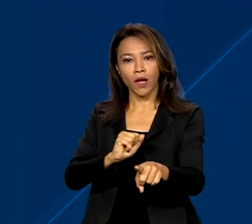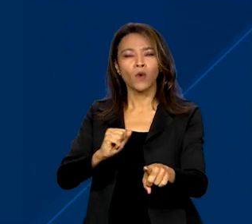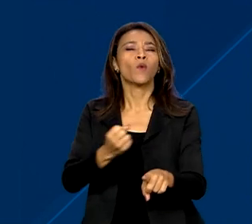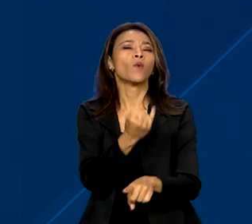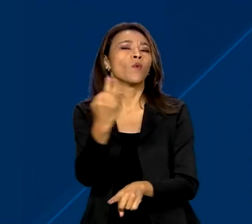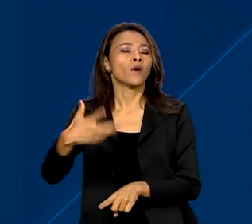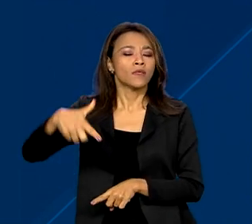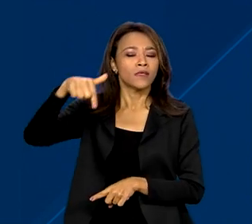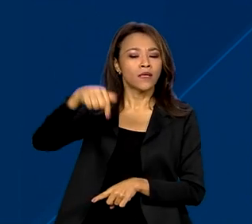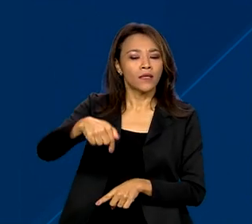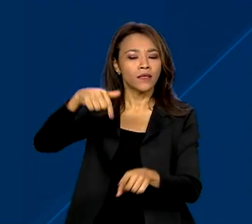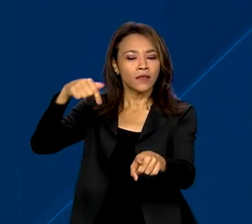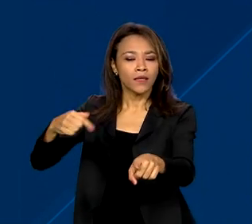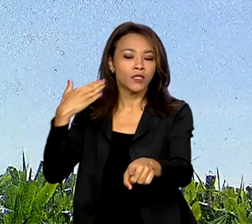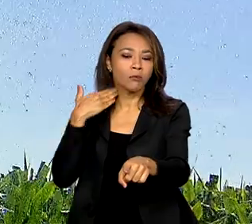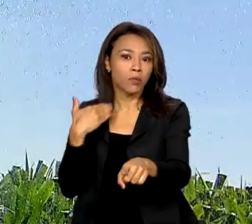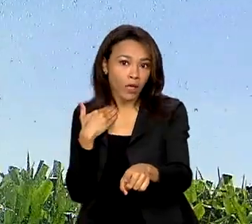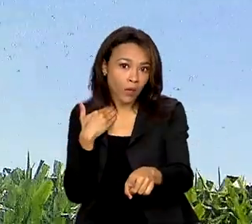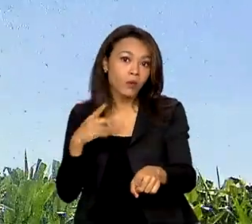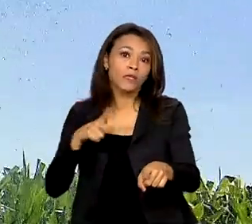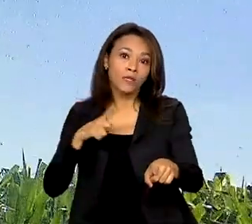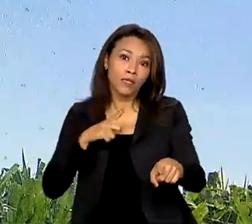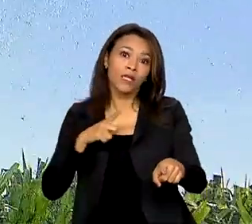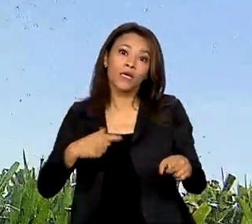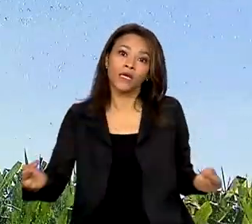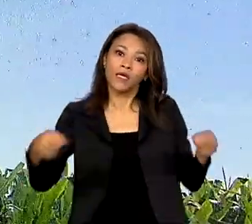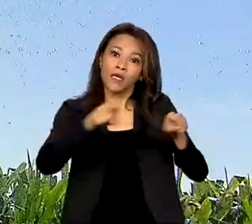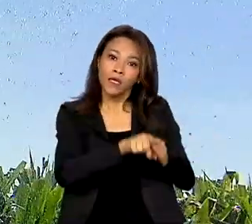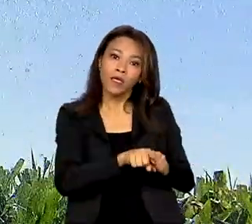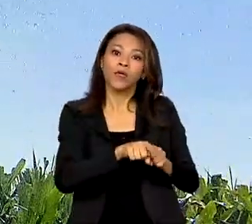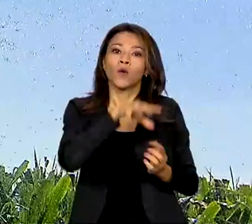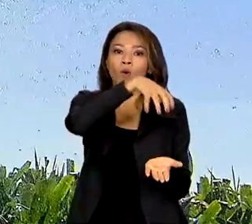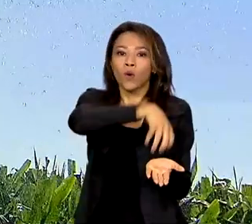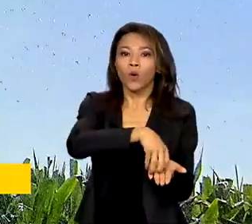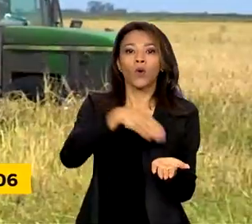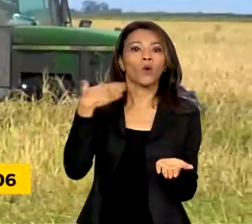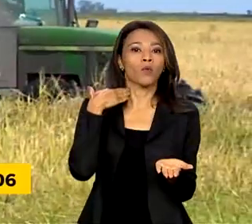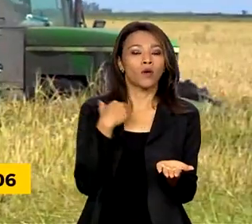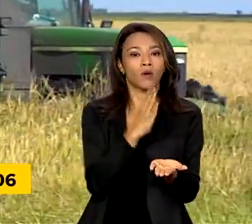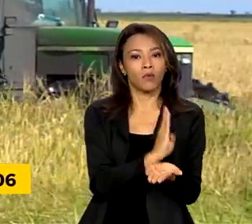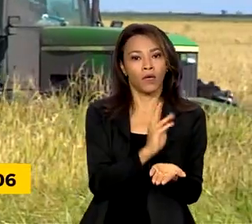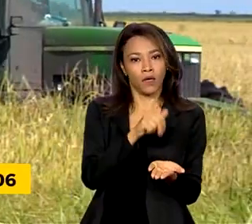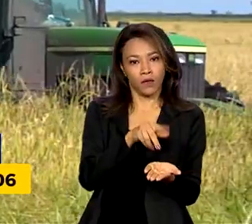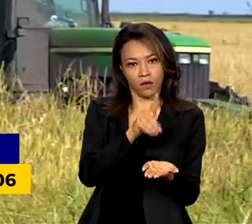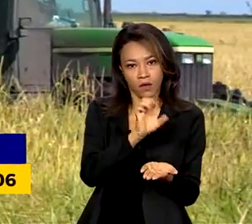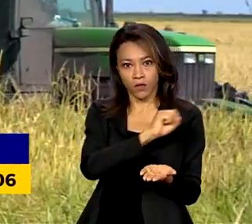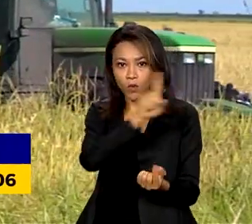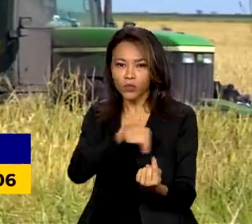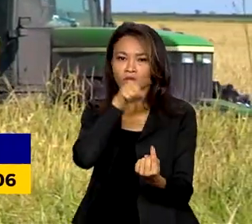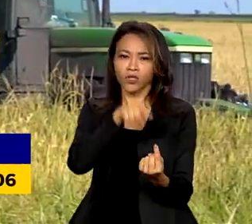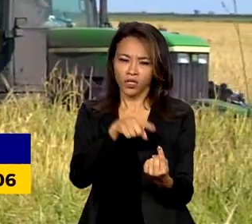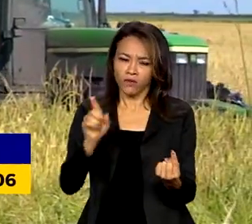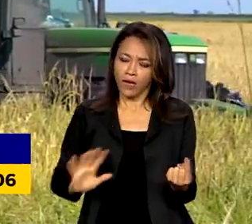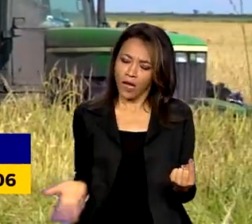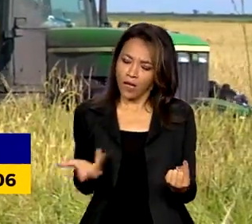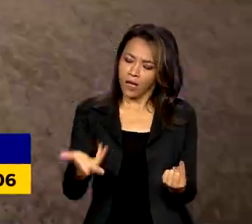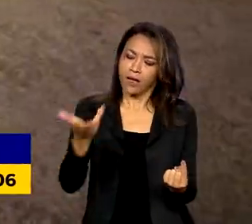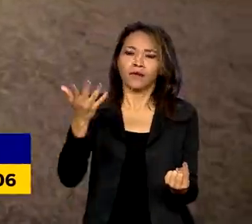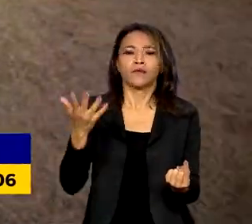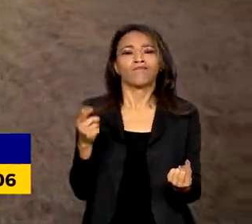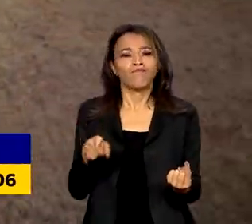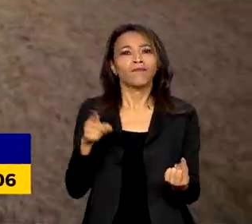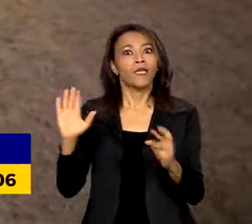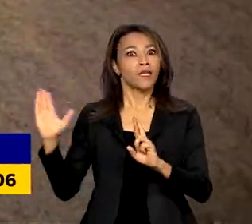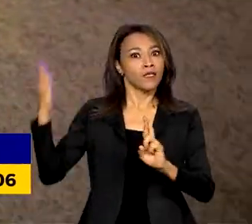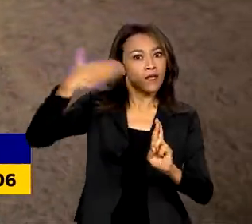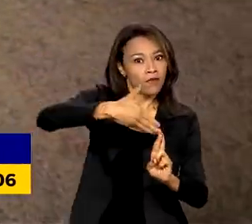credenciados pelo BNDES. Segundo o governo, a ideia é modernizar a indústria brasileira, consolidar o país como líder